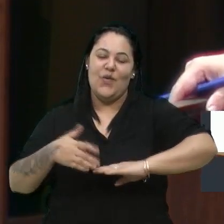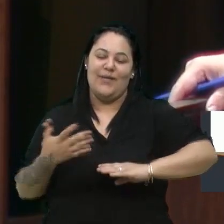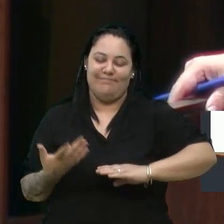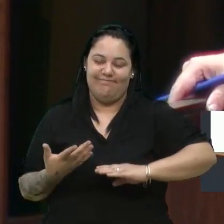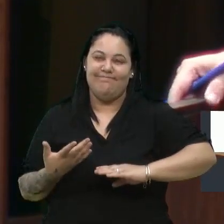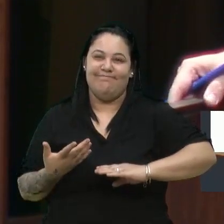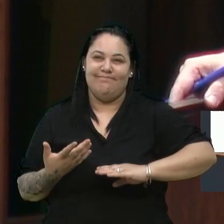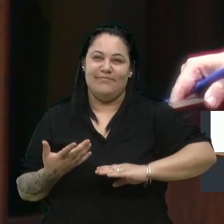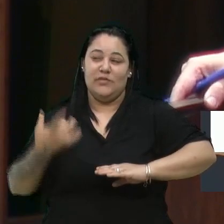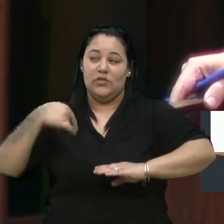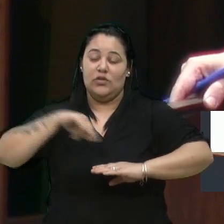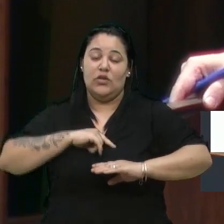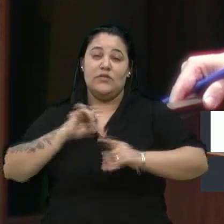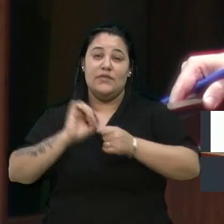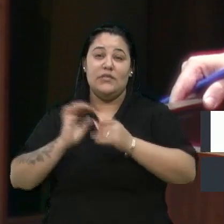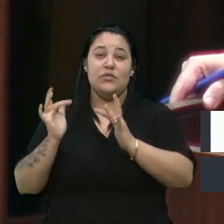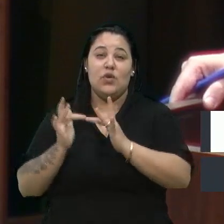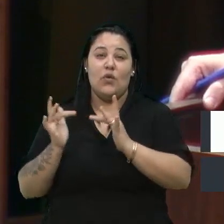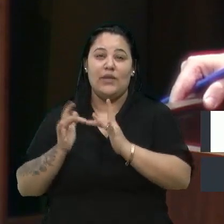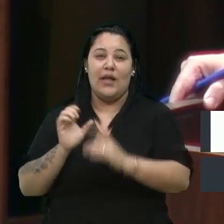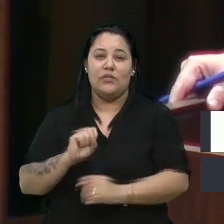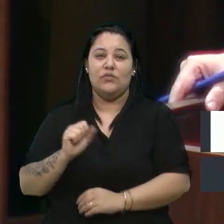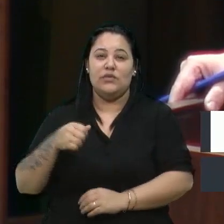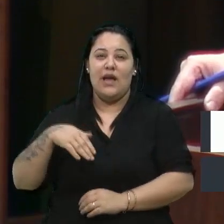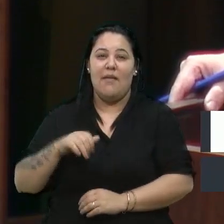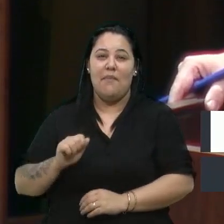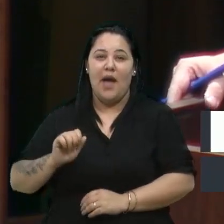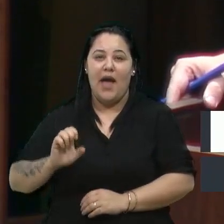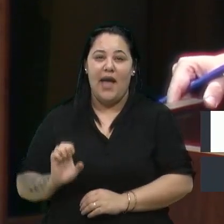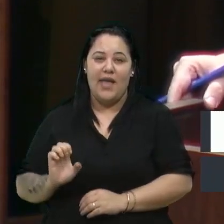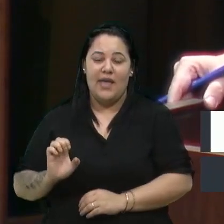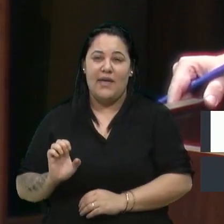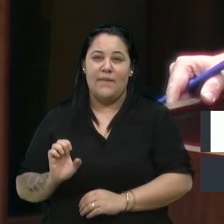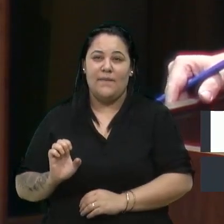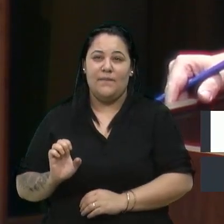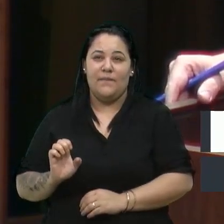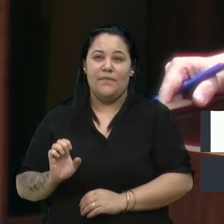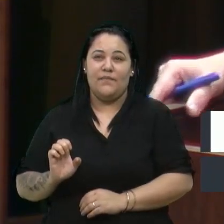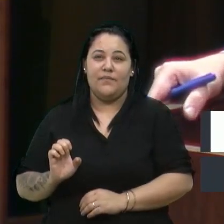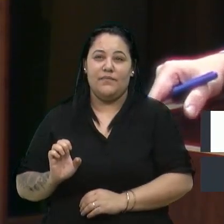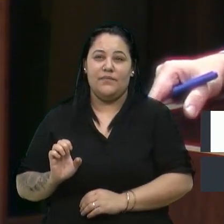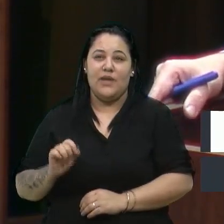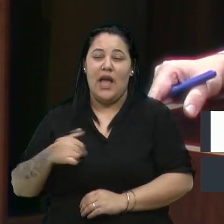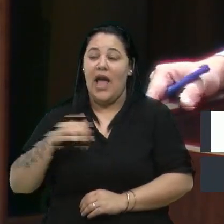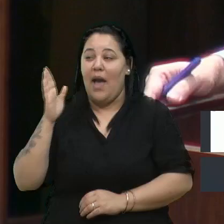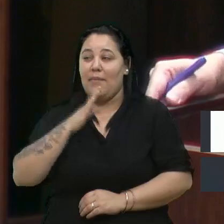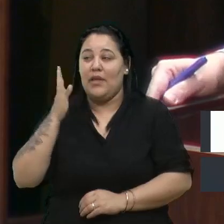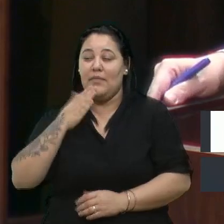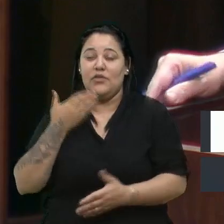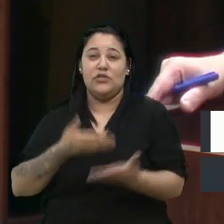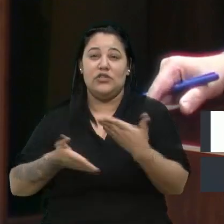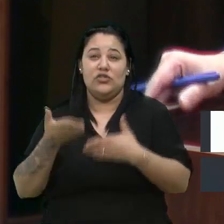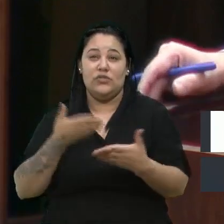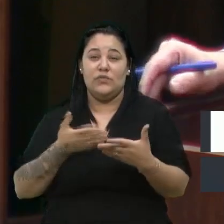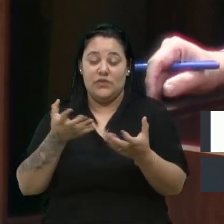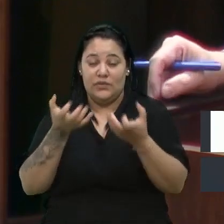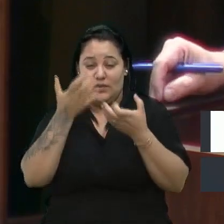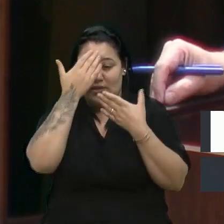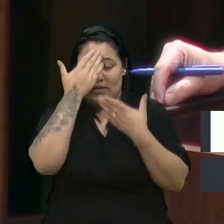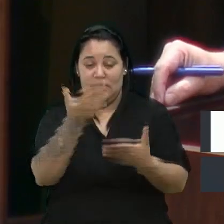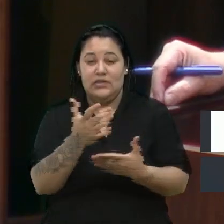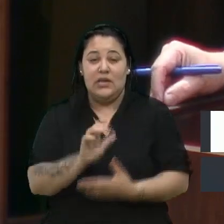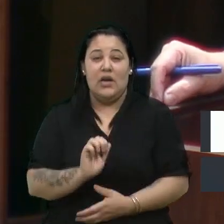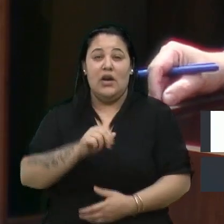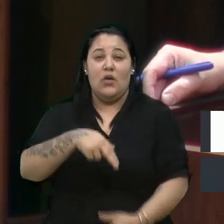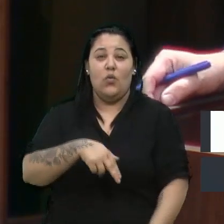Nós entramos em contato com o Samai, e fomos prontamente atendidos ali pelo, gostaria de agradecer ao Ângelo,